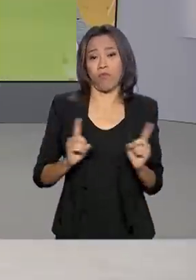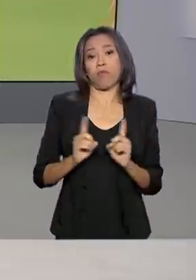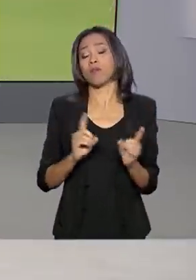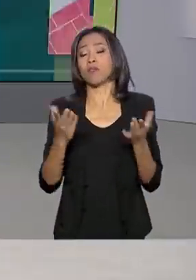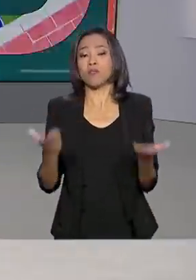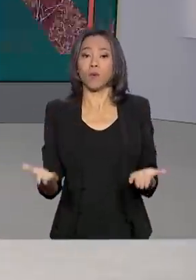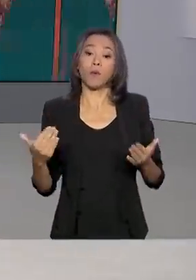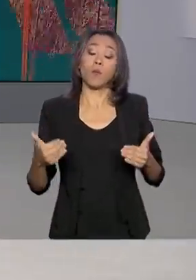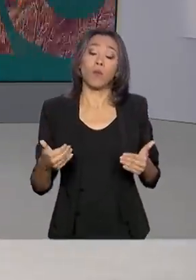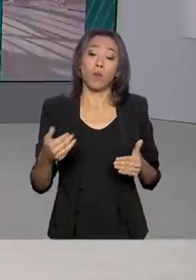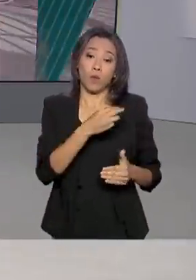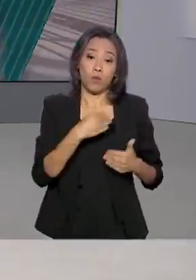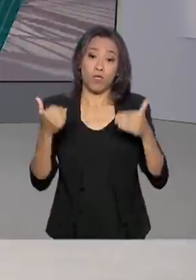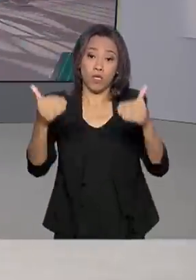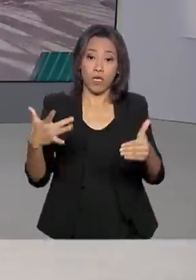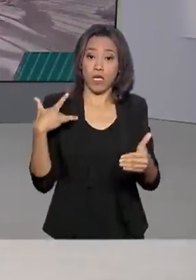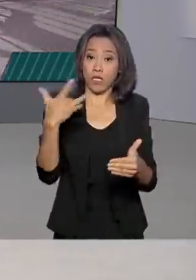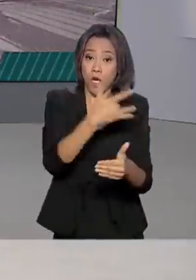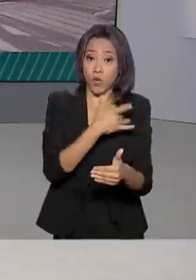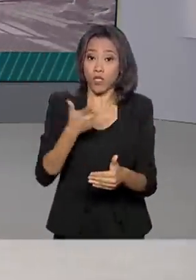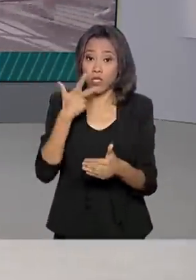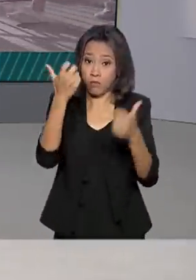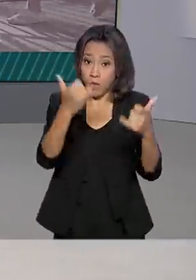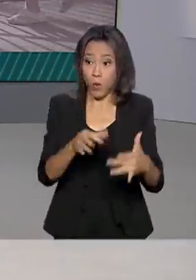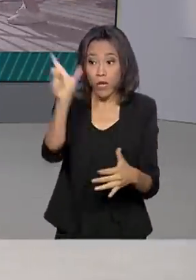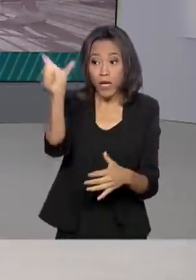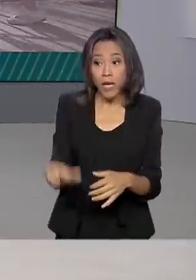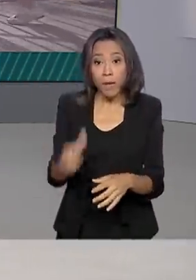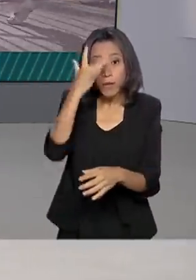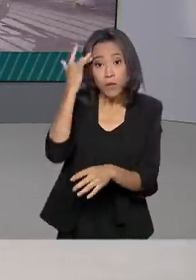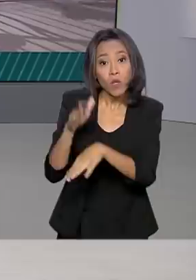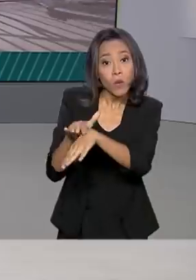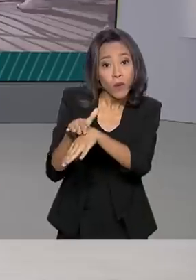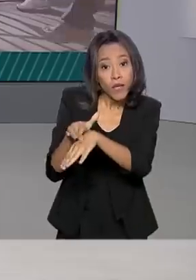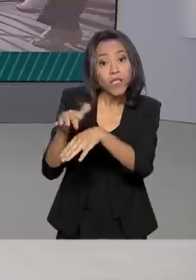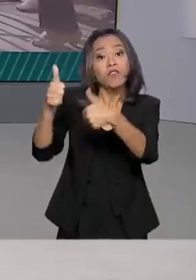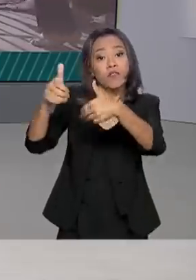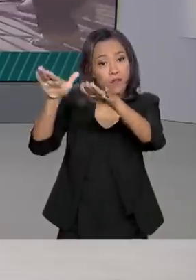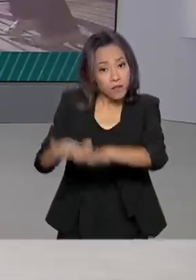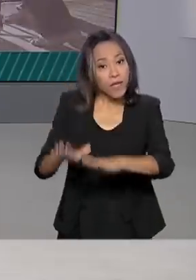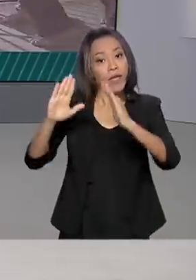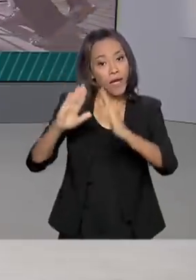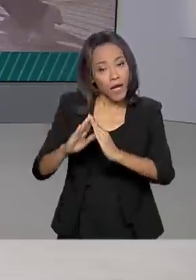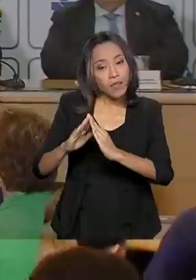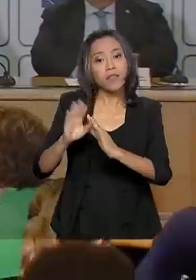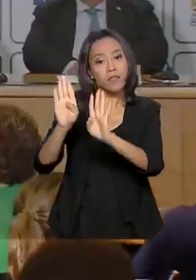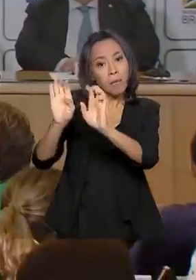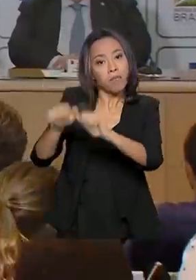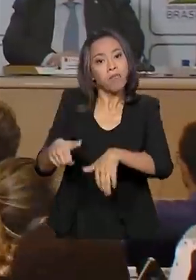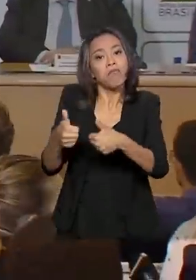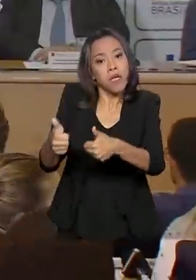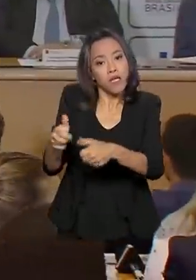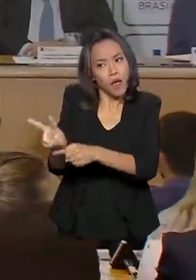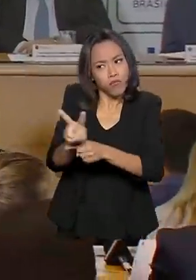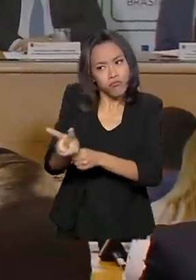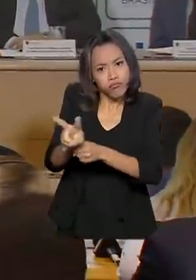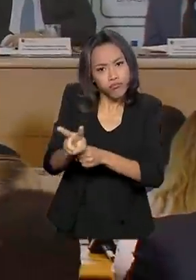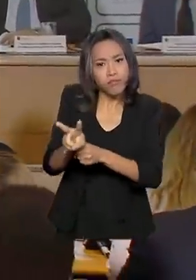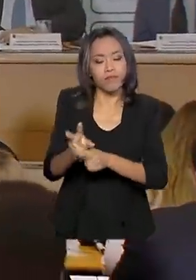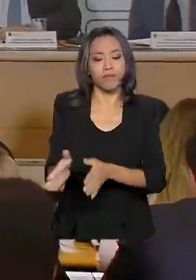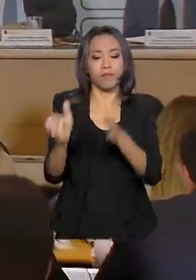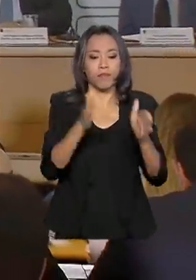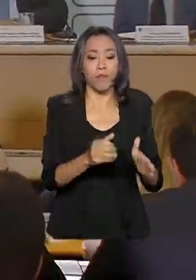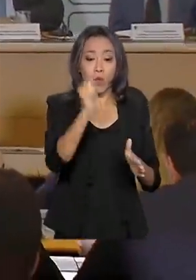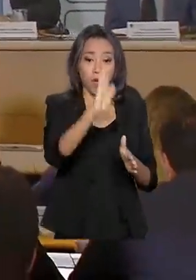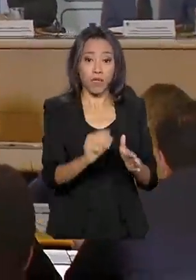Ministério da Saúde informa que o paciente infectado está em casa sendo monitorado e passa bem. O Brasil é o